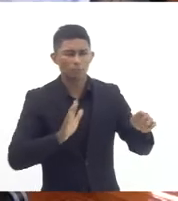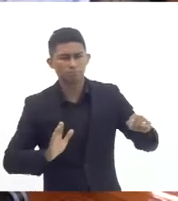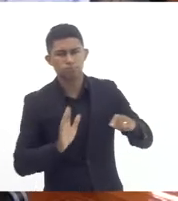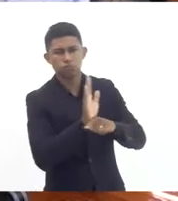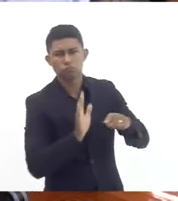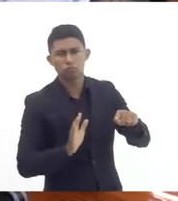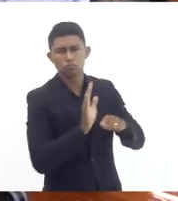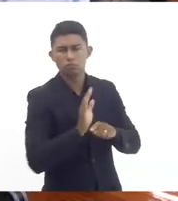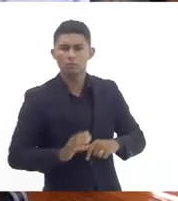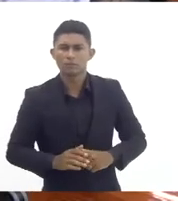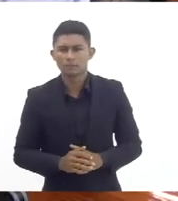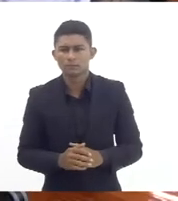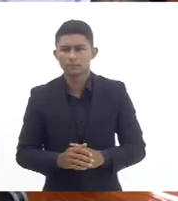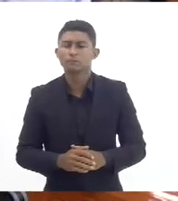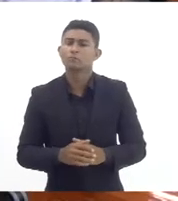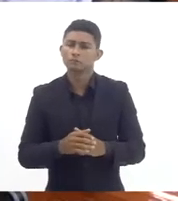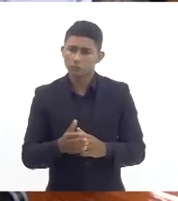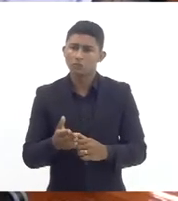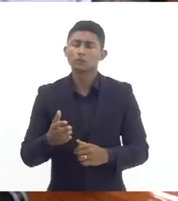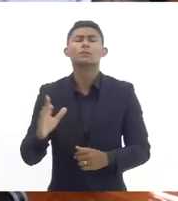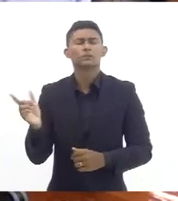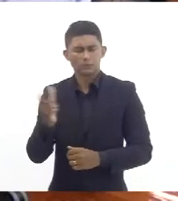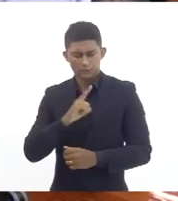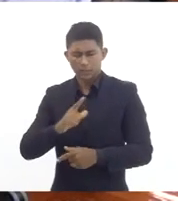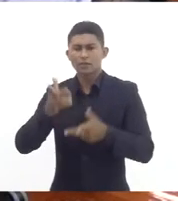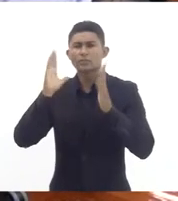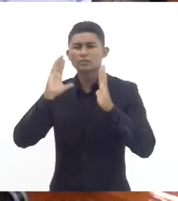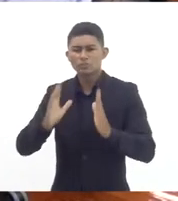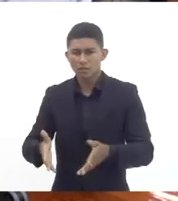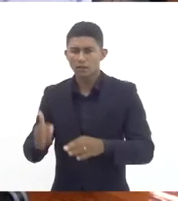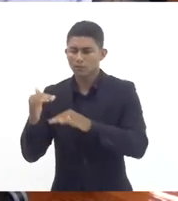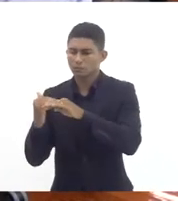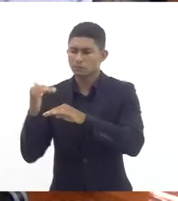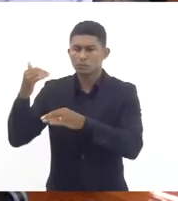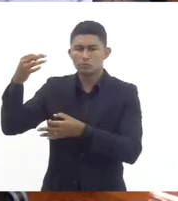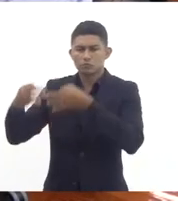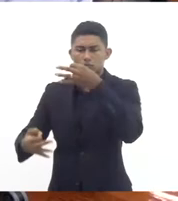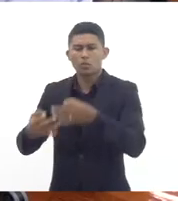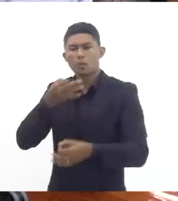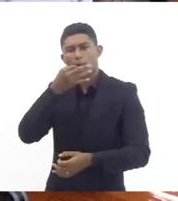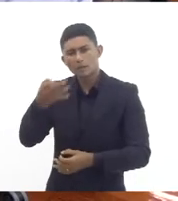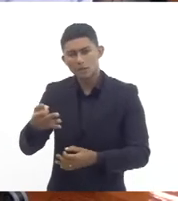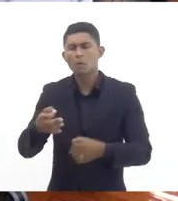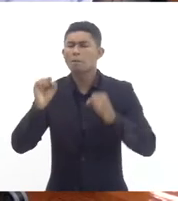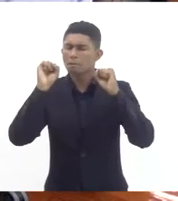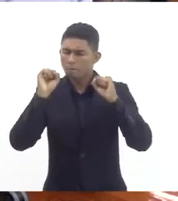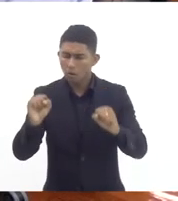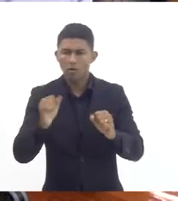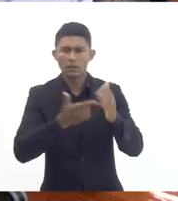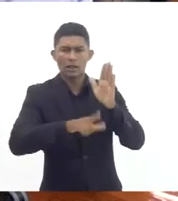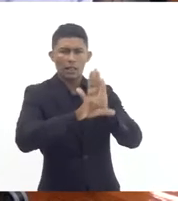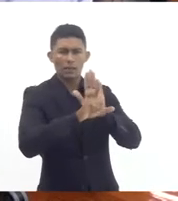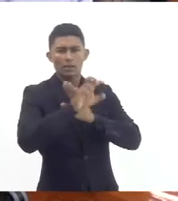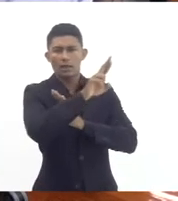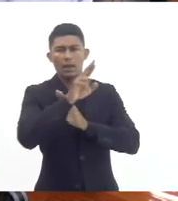como eu disse já tem inclusive parecer nesse sentido de que não há óbice pela lei de responsabilidade fiscal